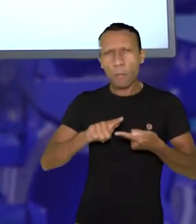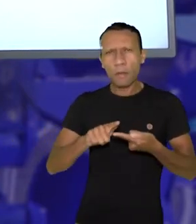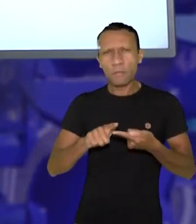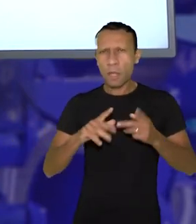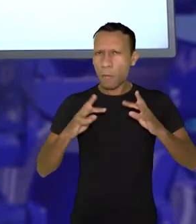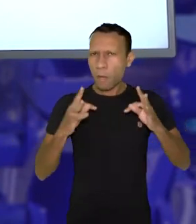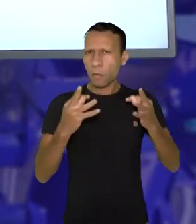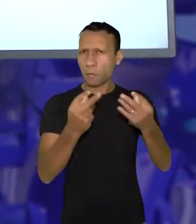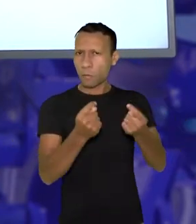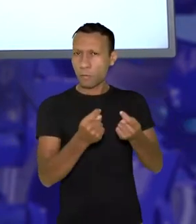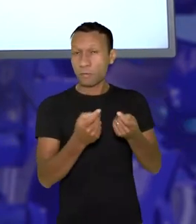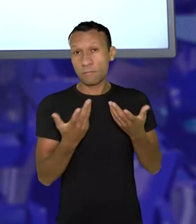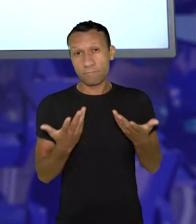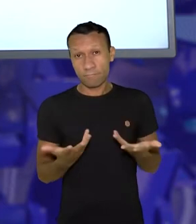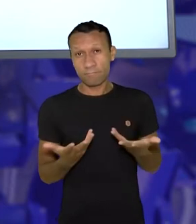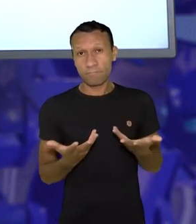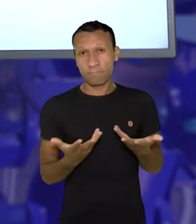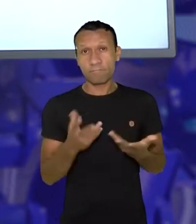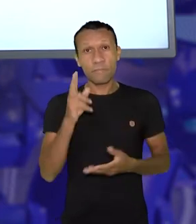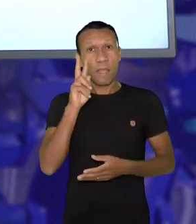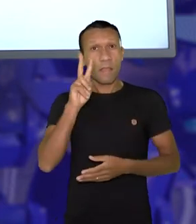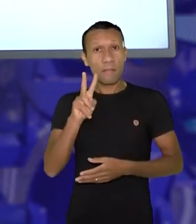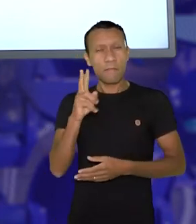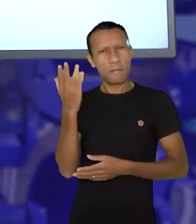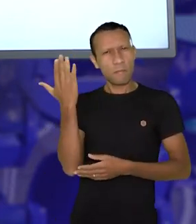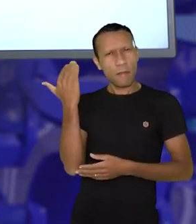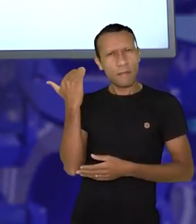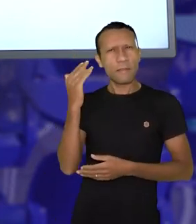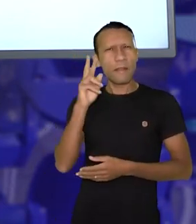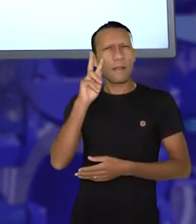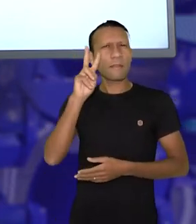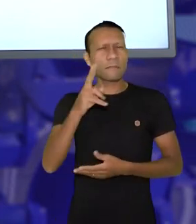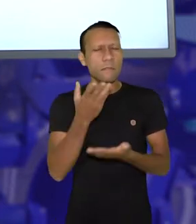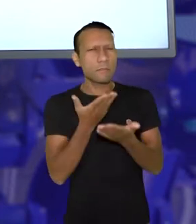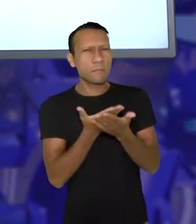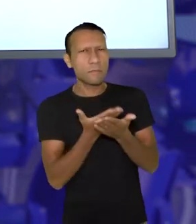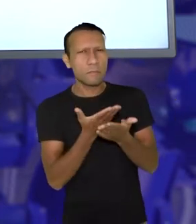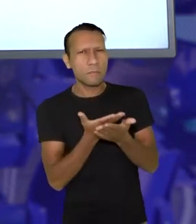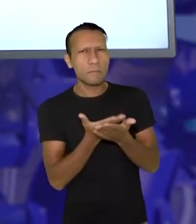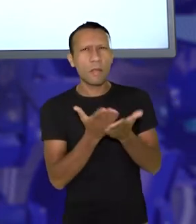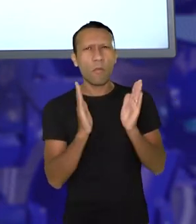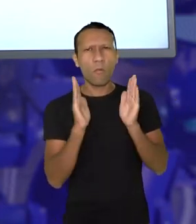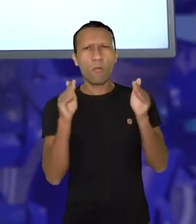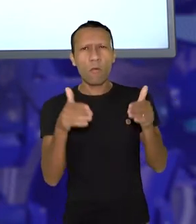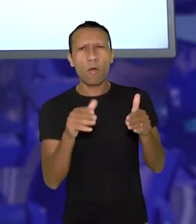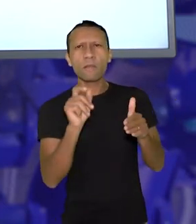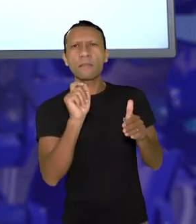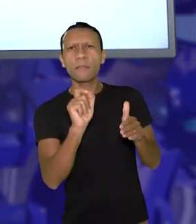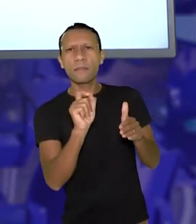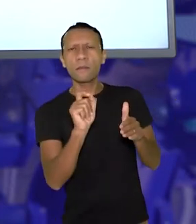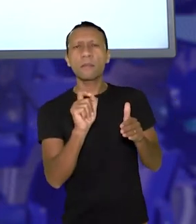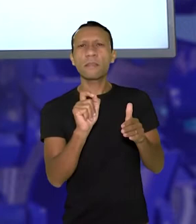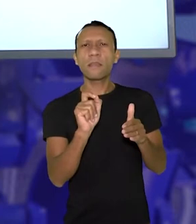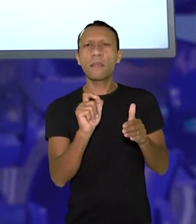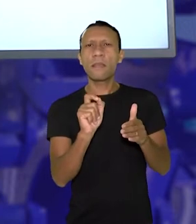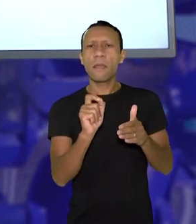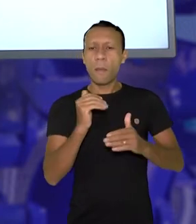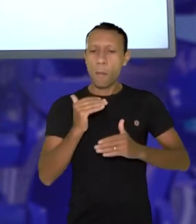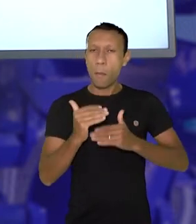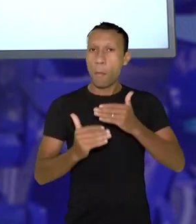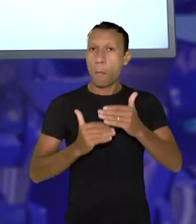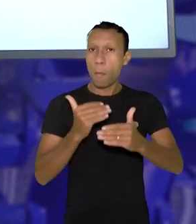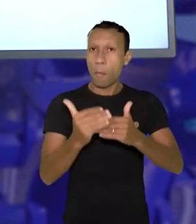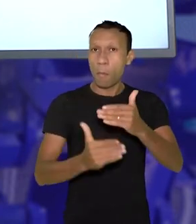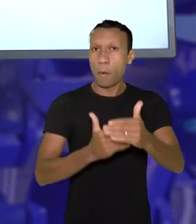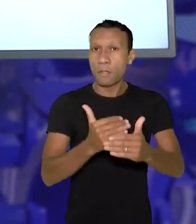ela serve a todos? Então nós vimos nas últimas aulas, nós falamos aqui especificamente sobre o que era o